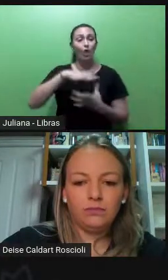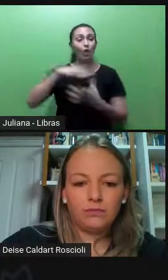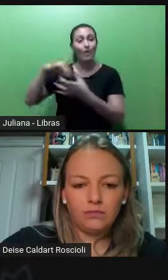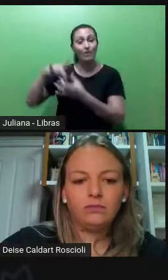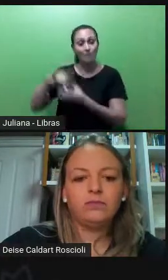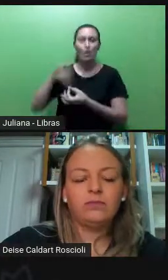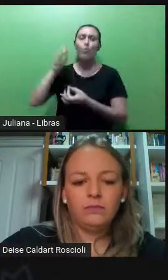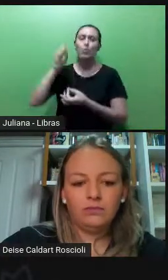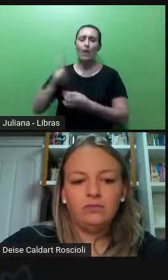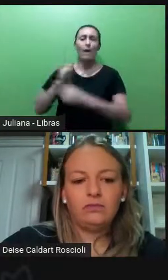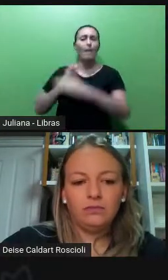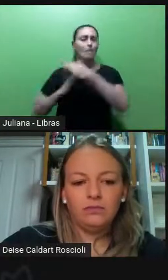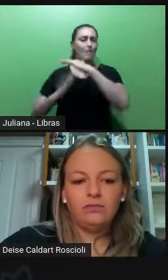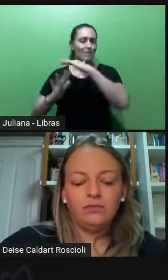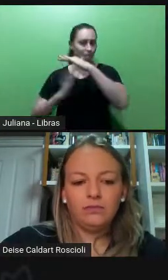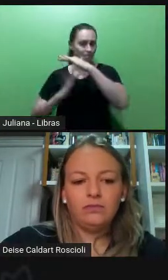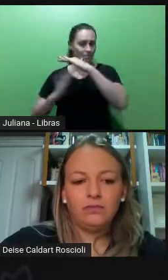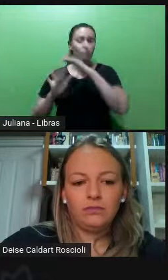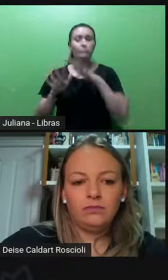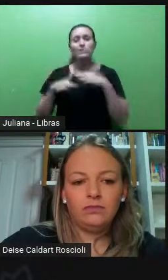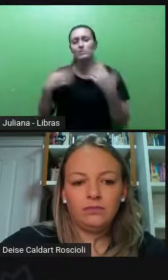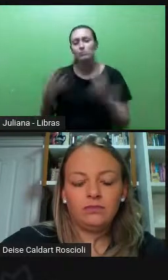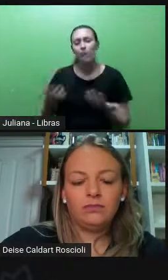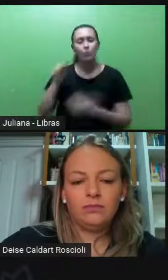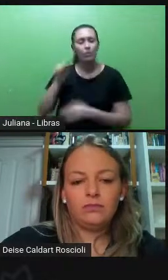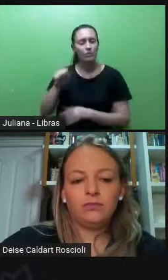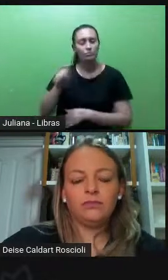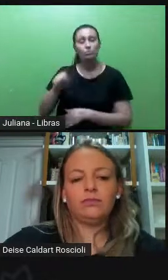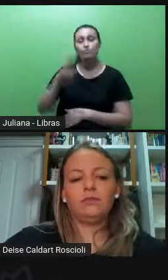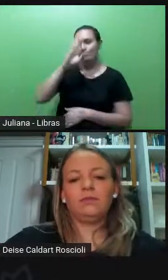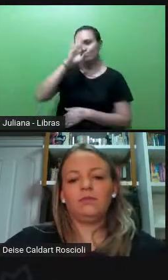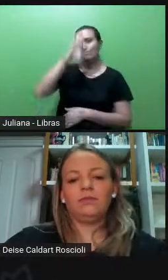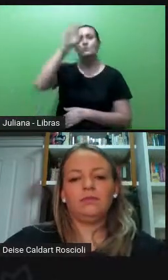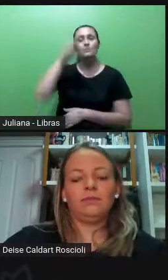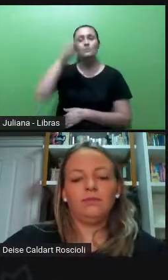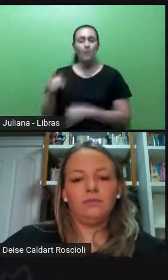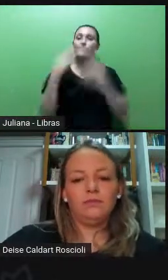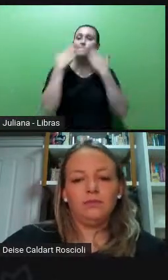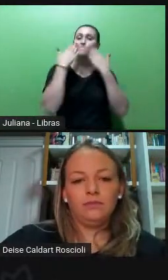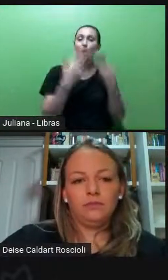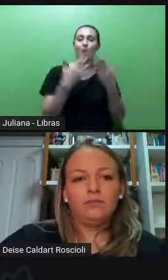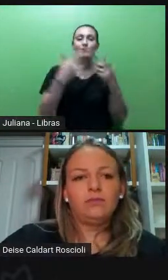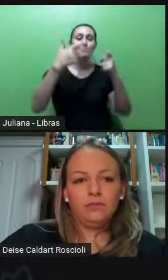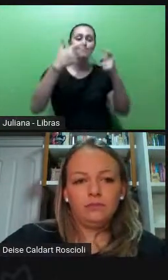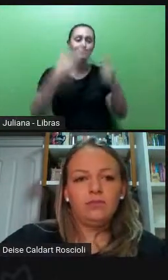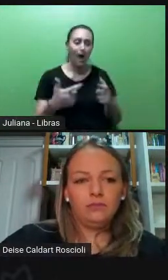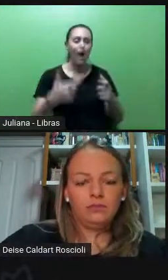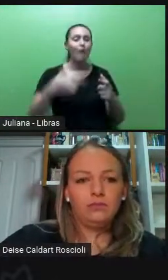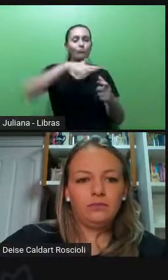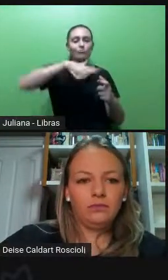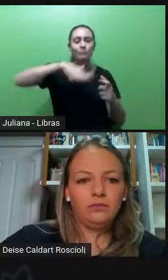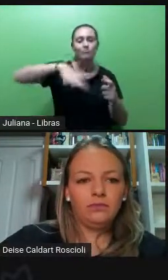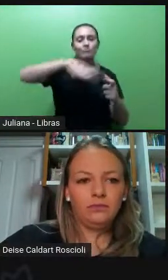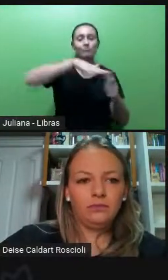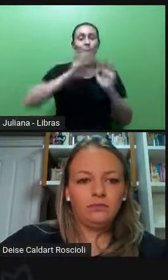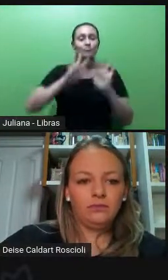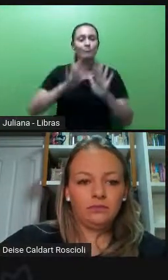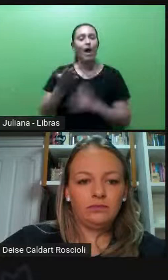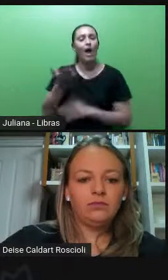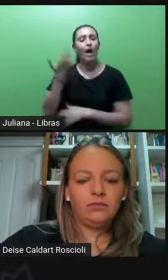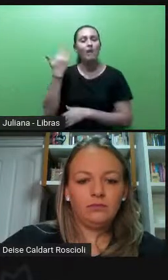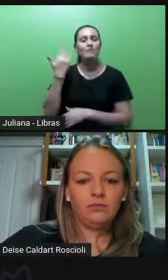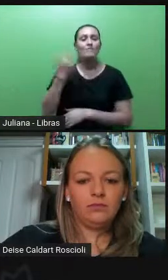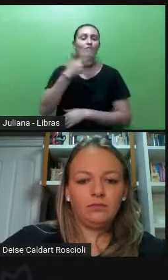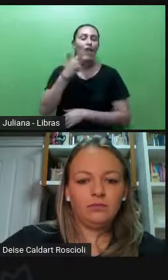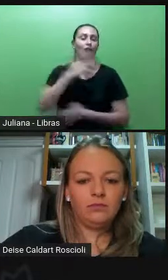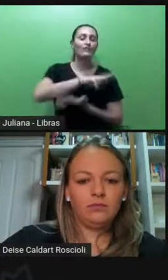Então, a diversidade também de você ter no mesmo espaço, né? Antes a gente falava em diversidade cultural, que é